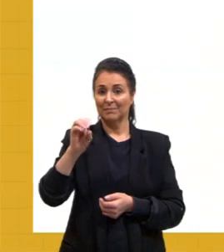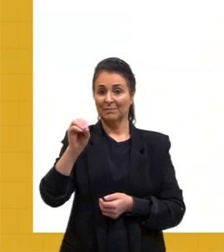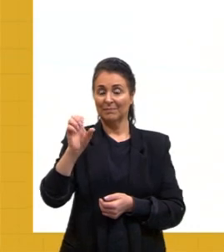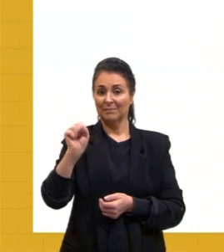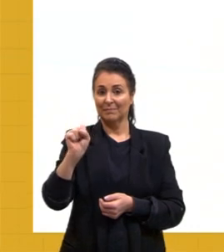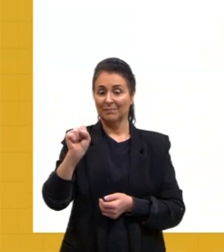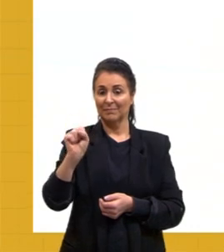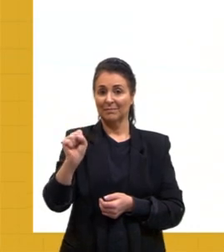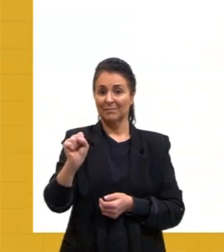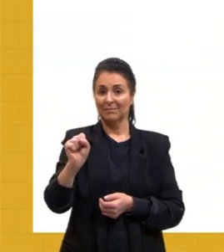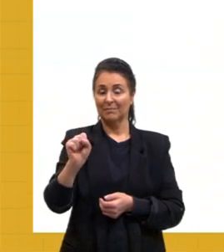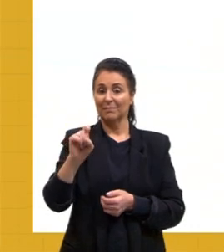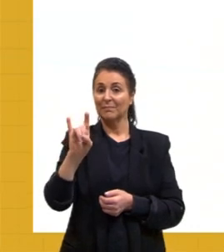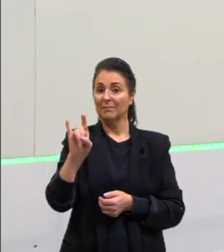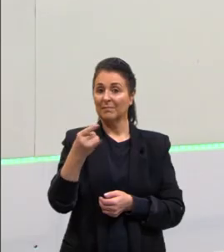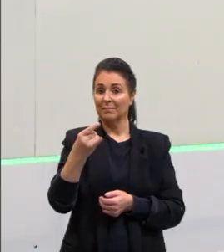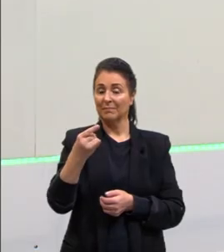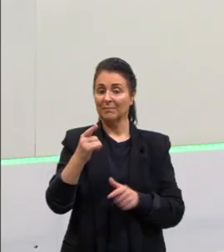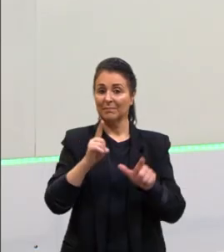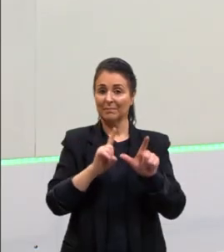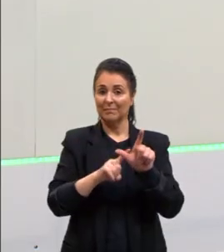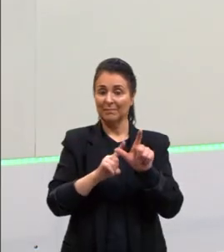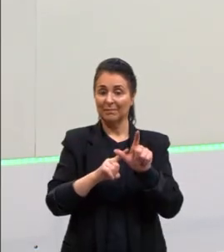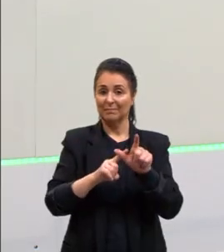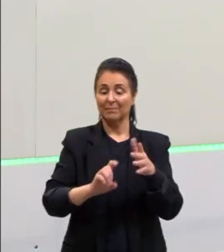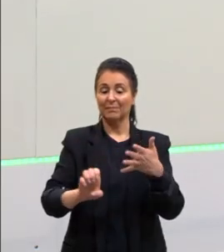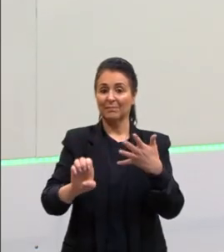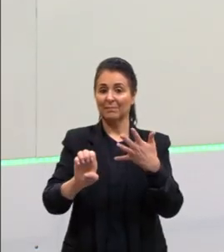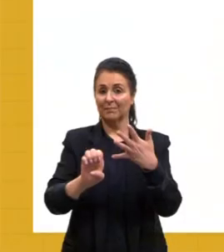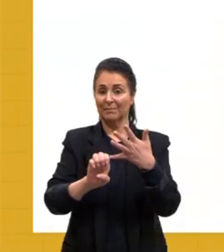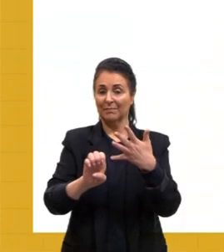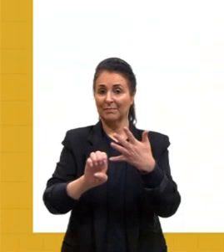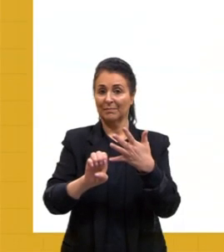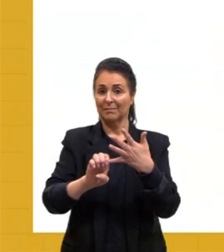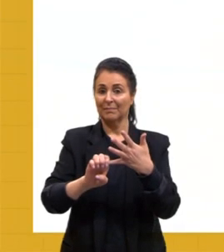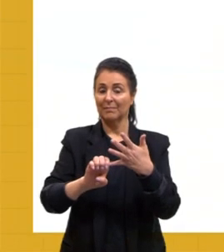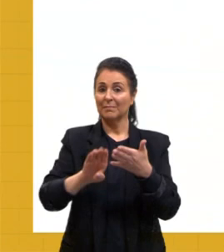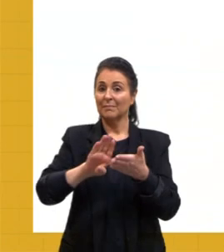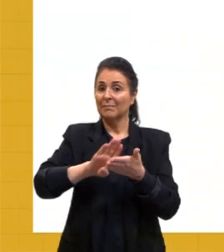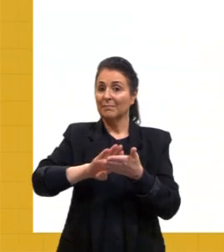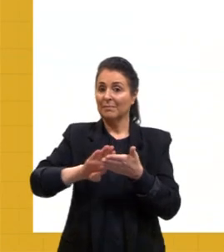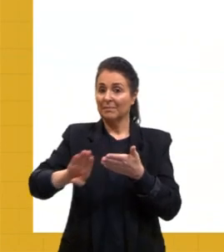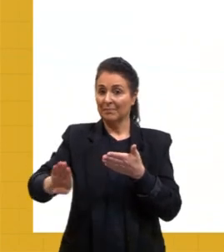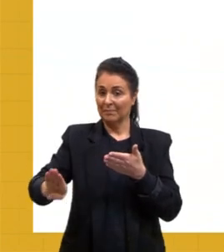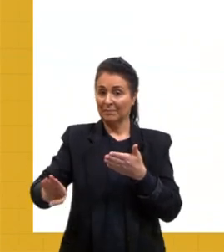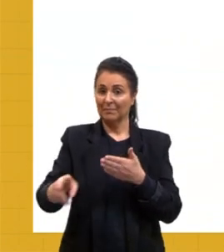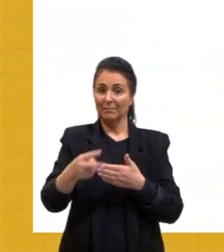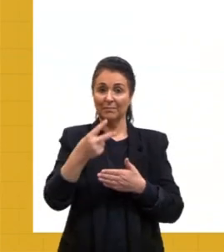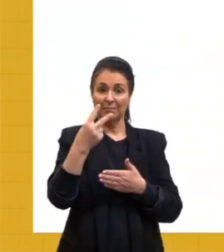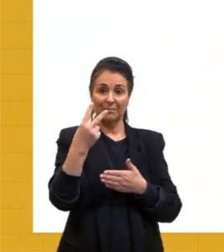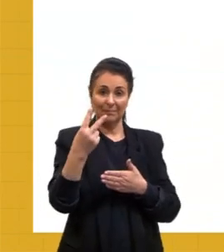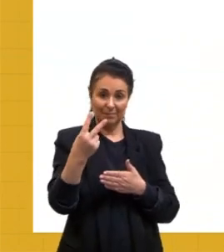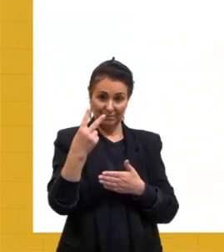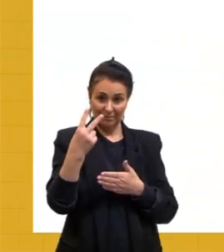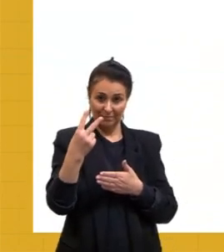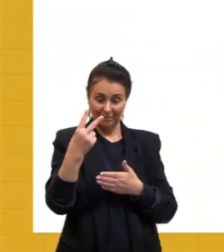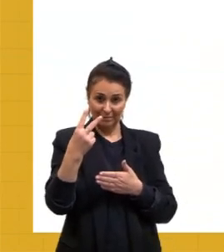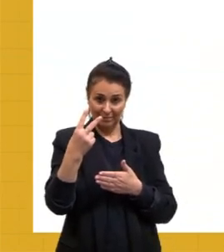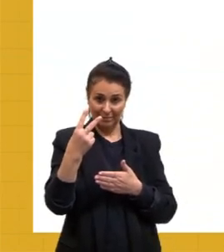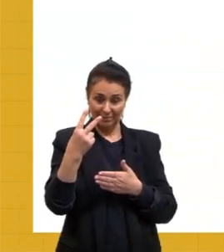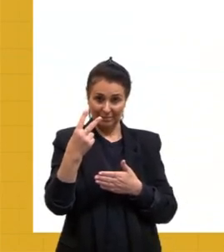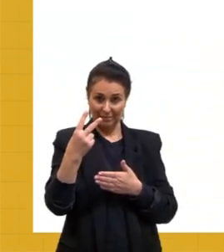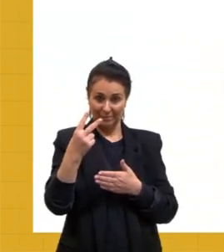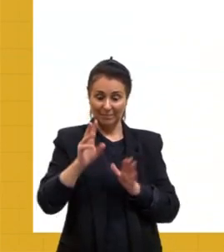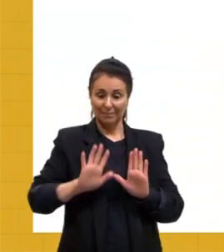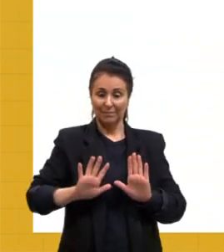é a seguinte. Deleção dos dois primeiros nucleotídeos no códon 5.